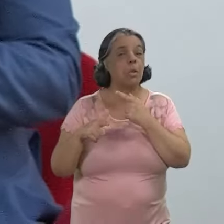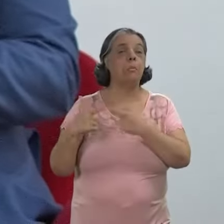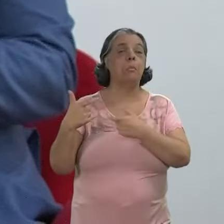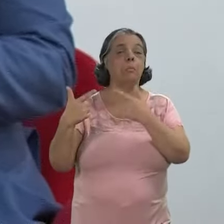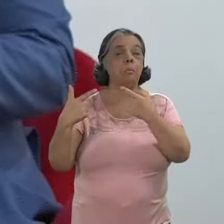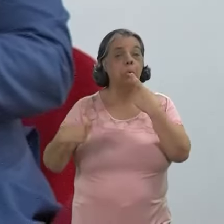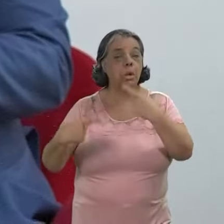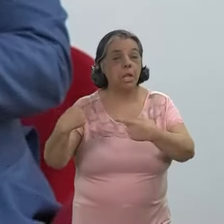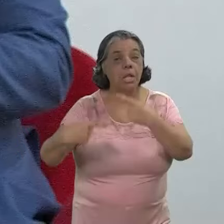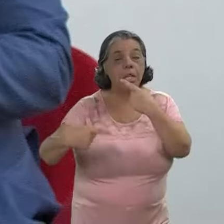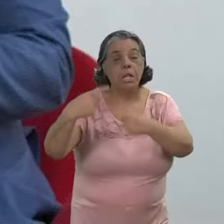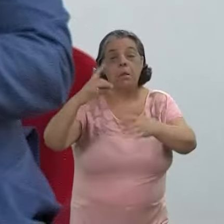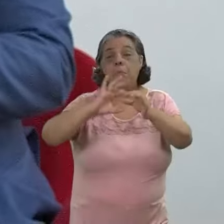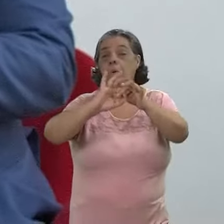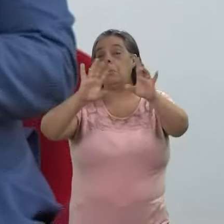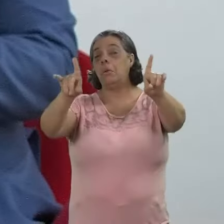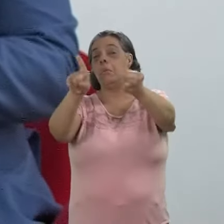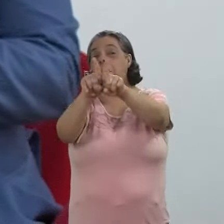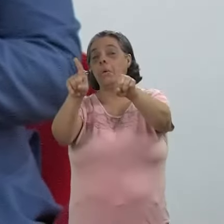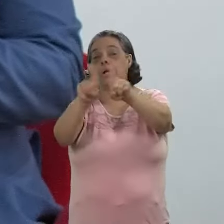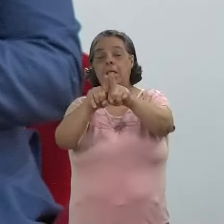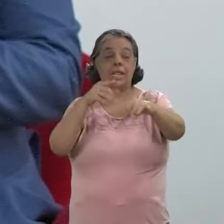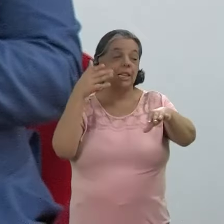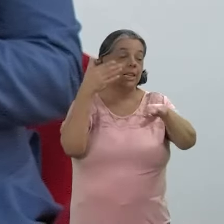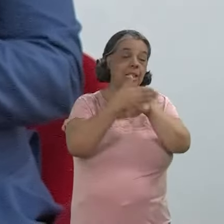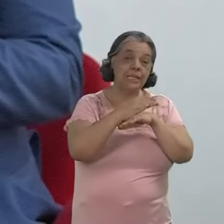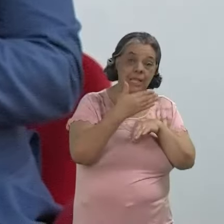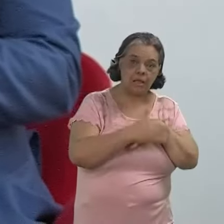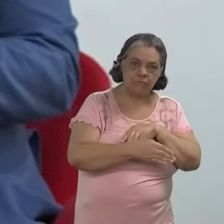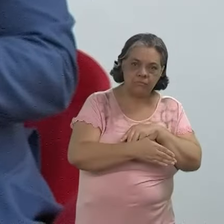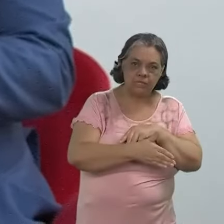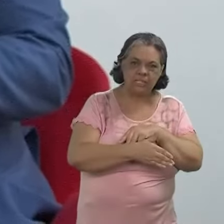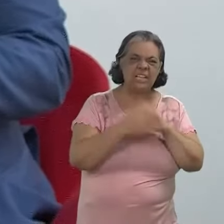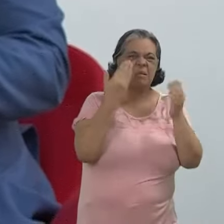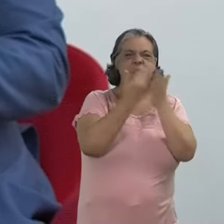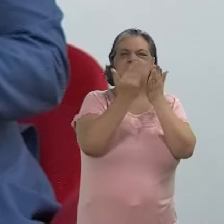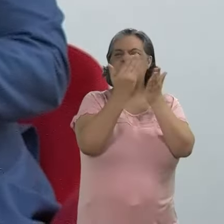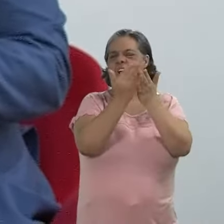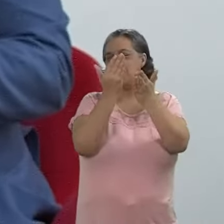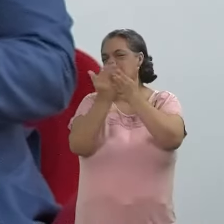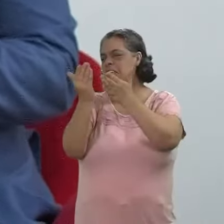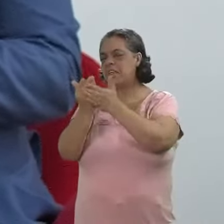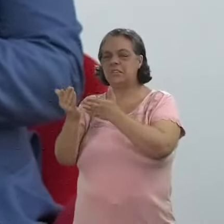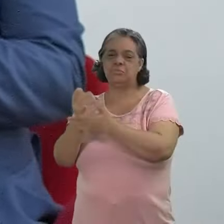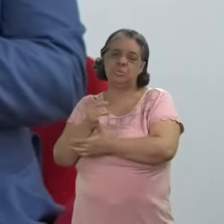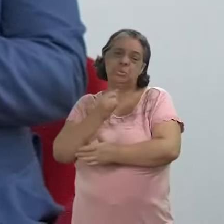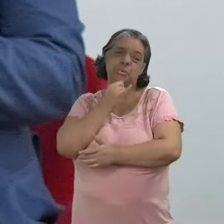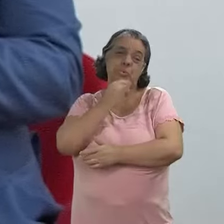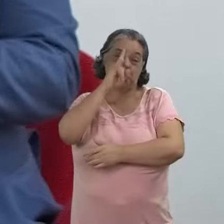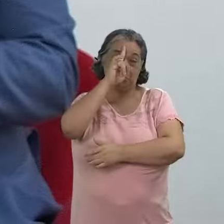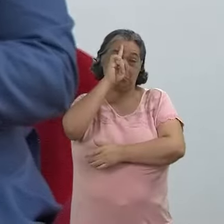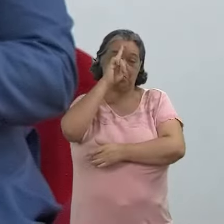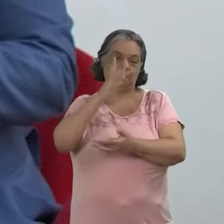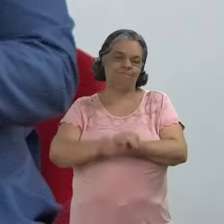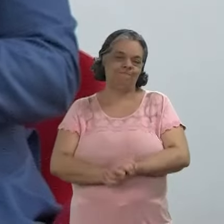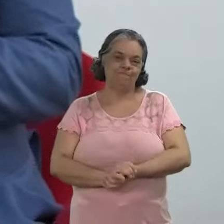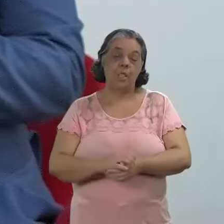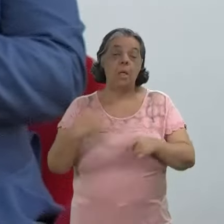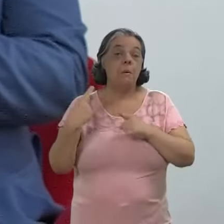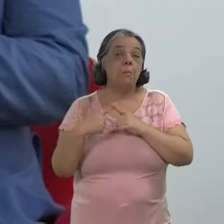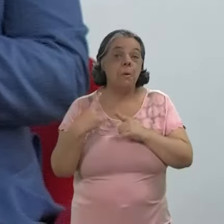das políticas públicas de memória porque na prática nós temos perdas imensuráveis infelizmente diariamente